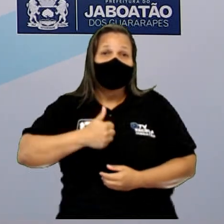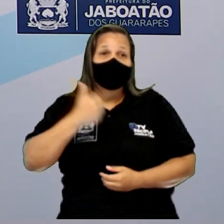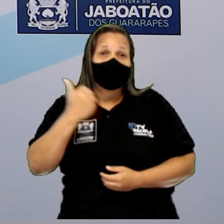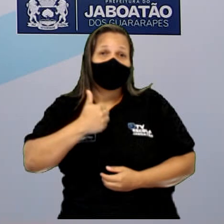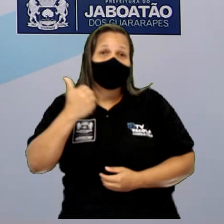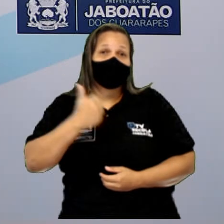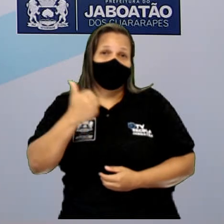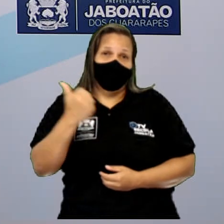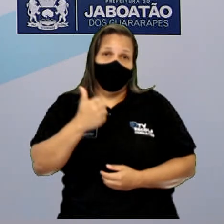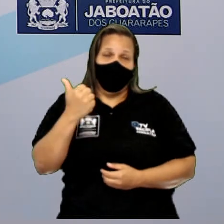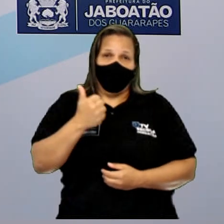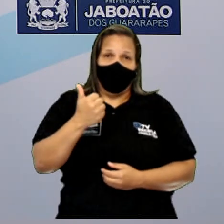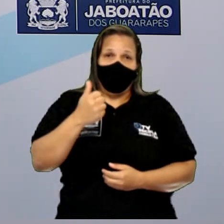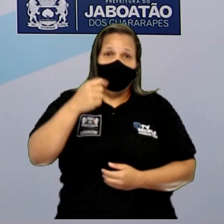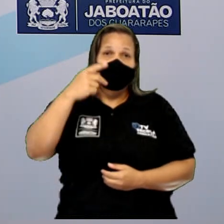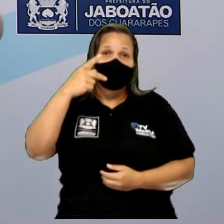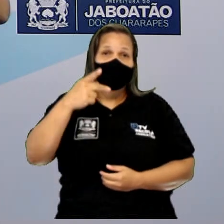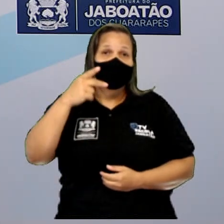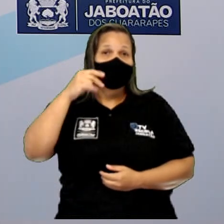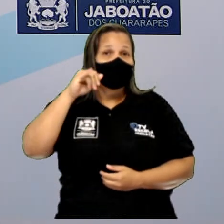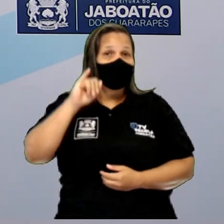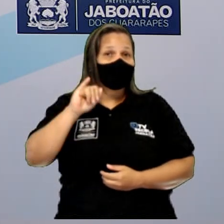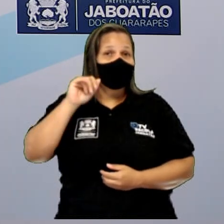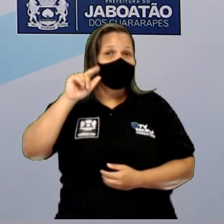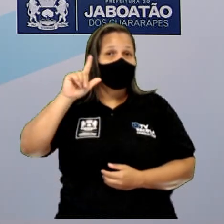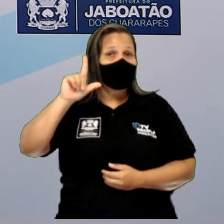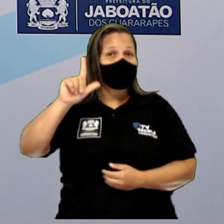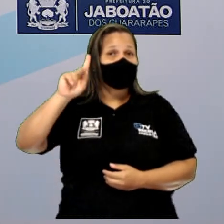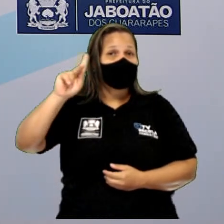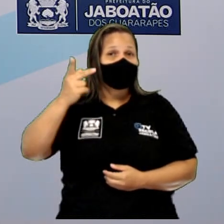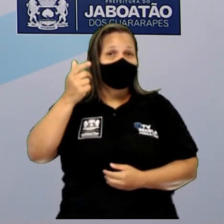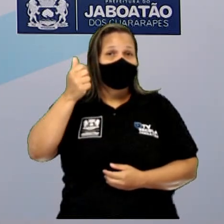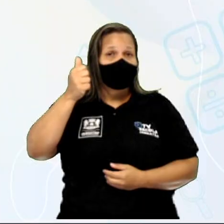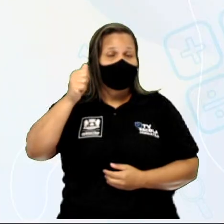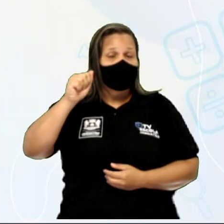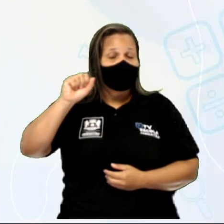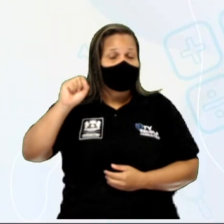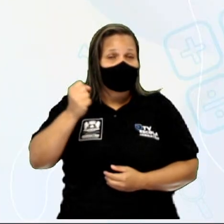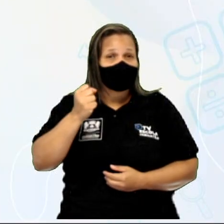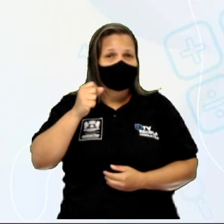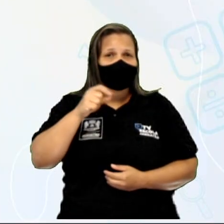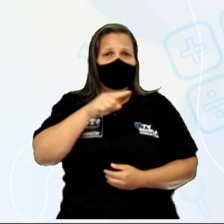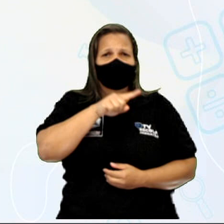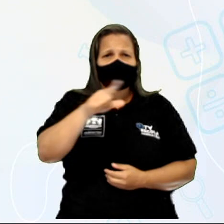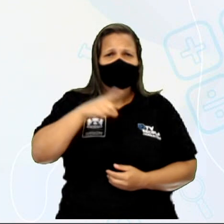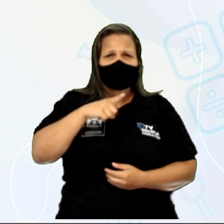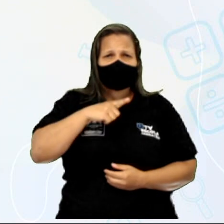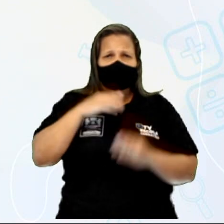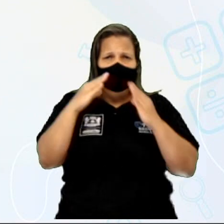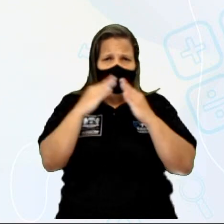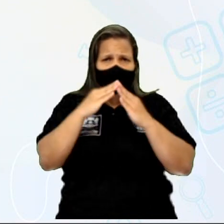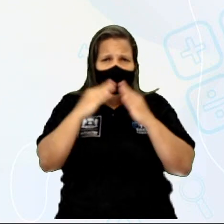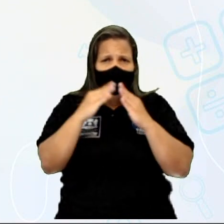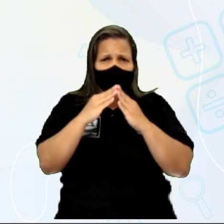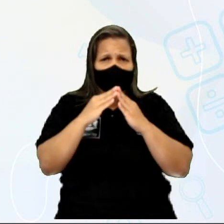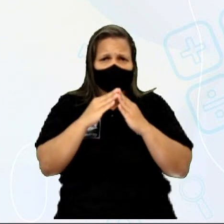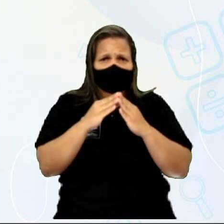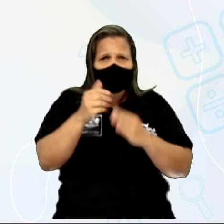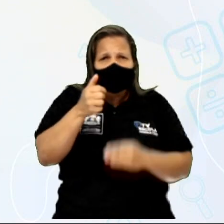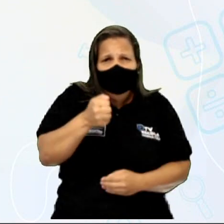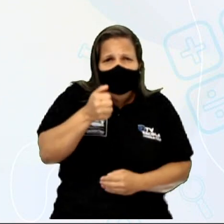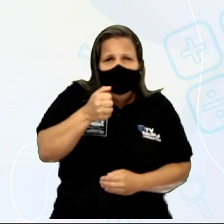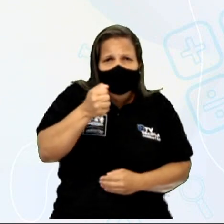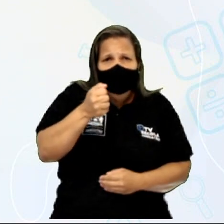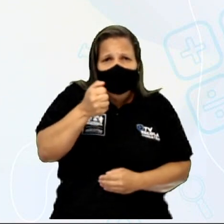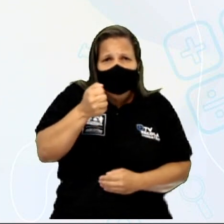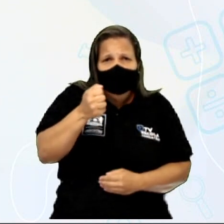alcalina, eu já vi falar disso aí, né? Justamente aquelas pilhas que você coloca no controle remoto são pilhas alcalinas. Isso começou